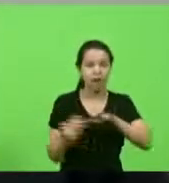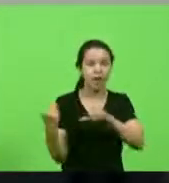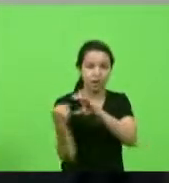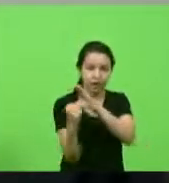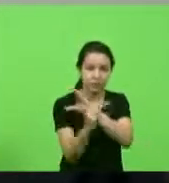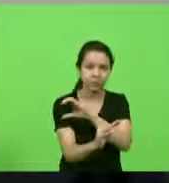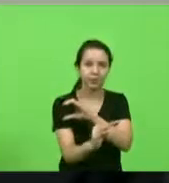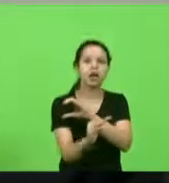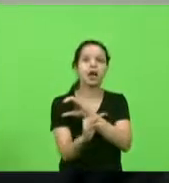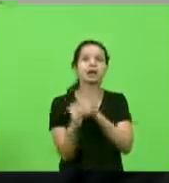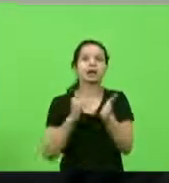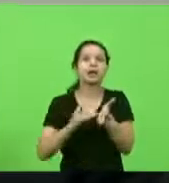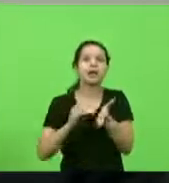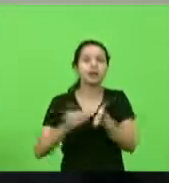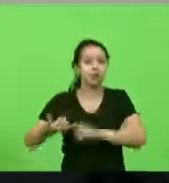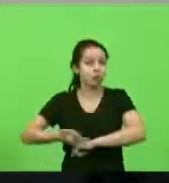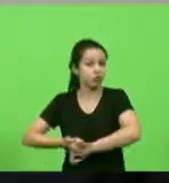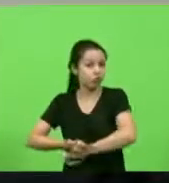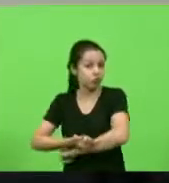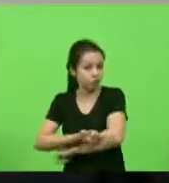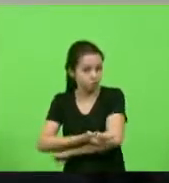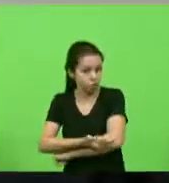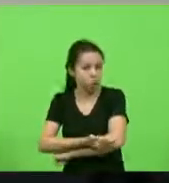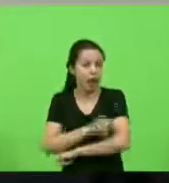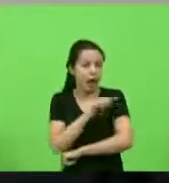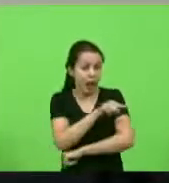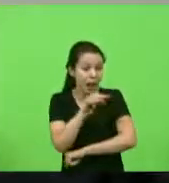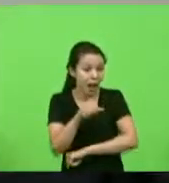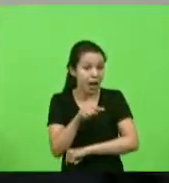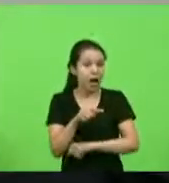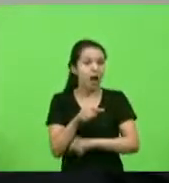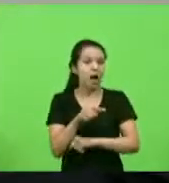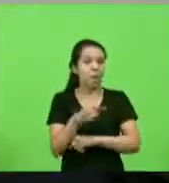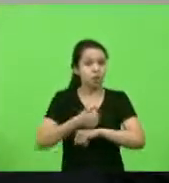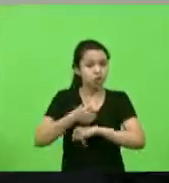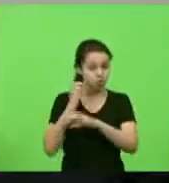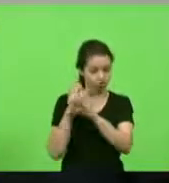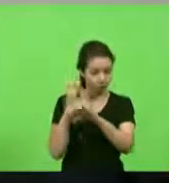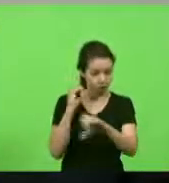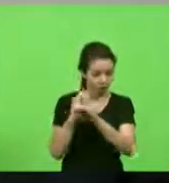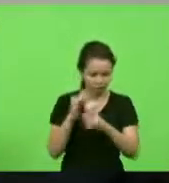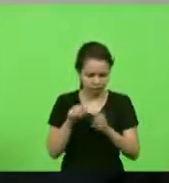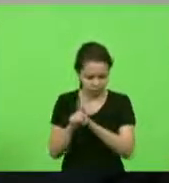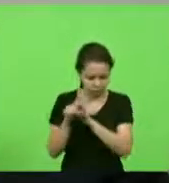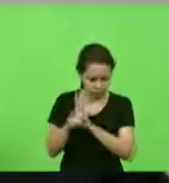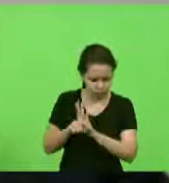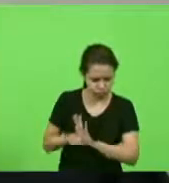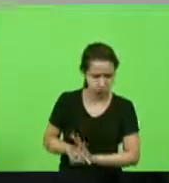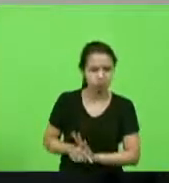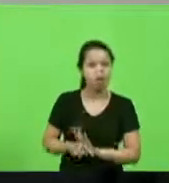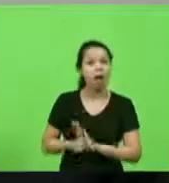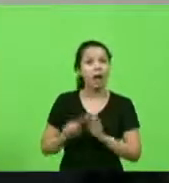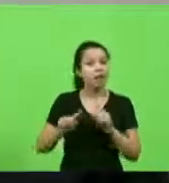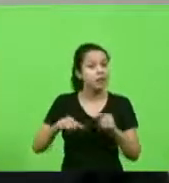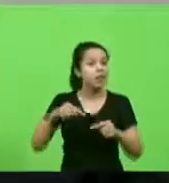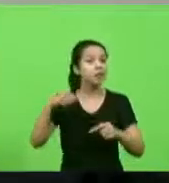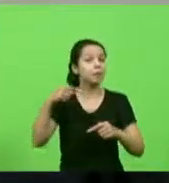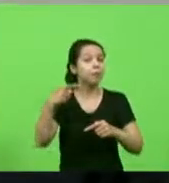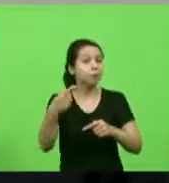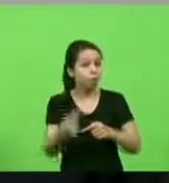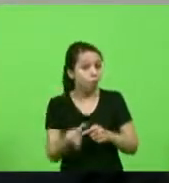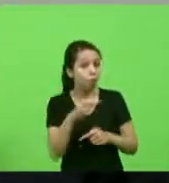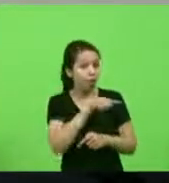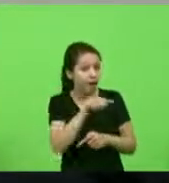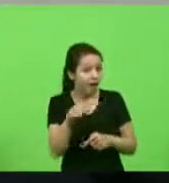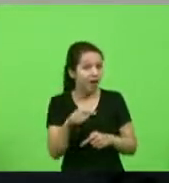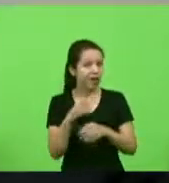de infraestrutura que os engenheiros vão analisar a viabilidade para depois esses engenheiros abrirem